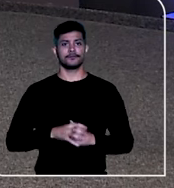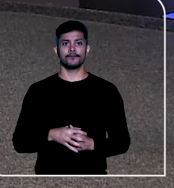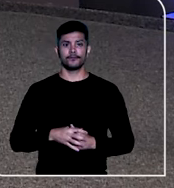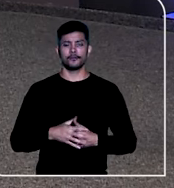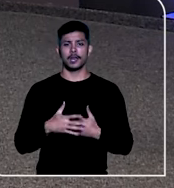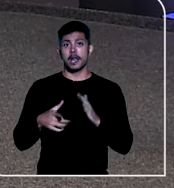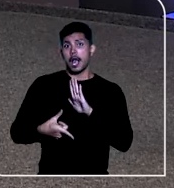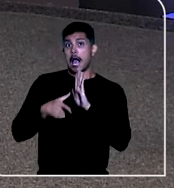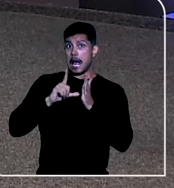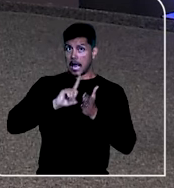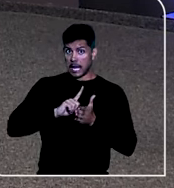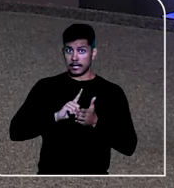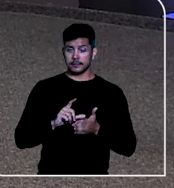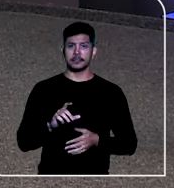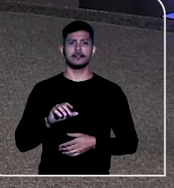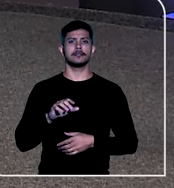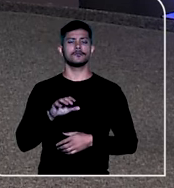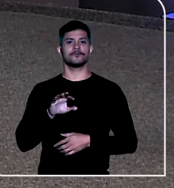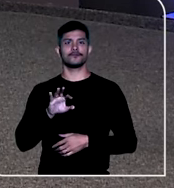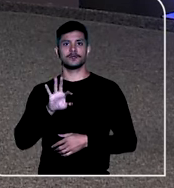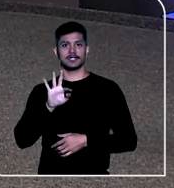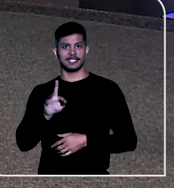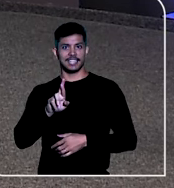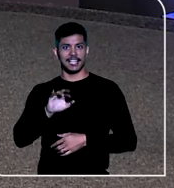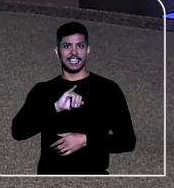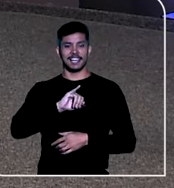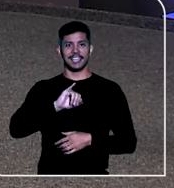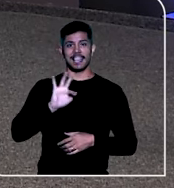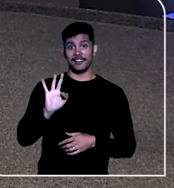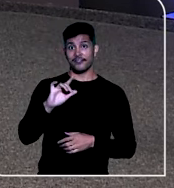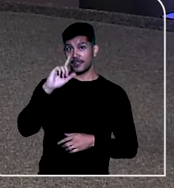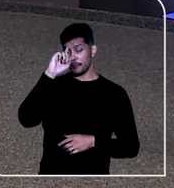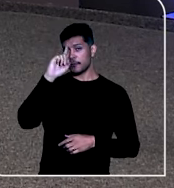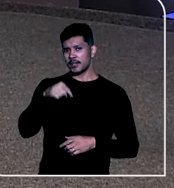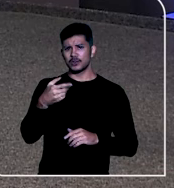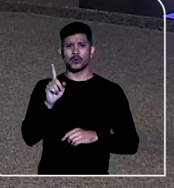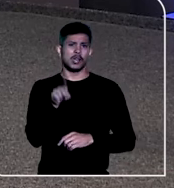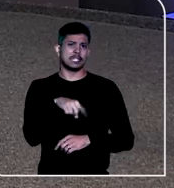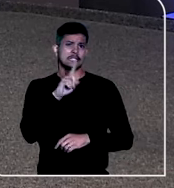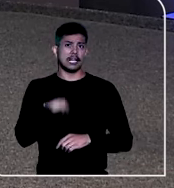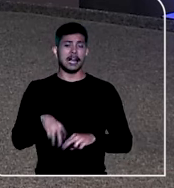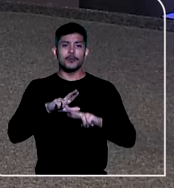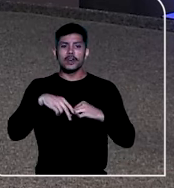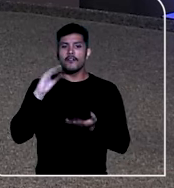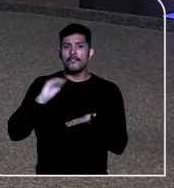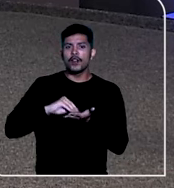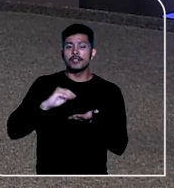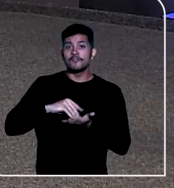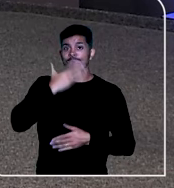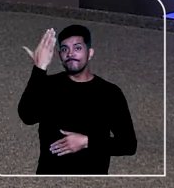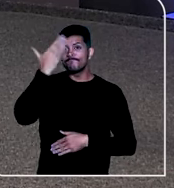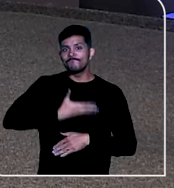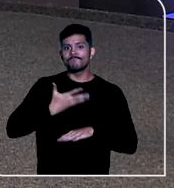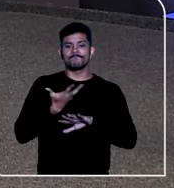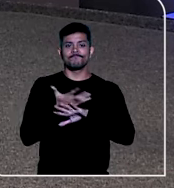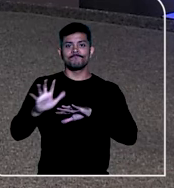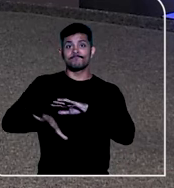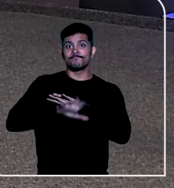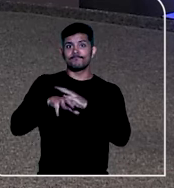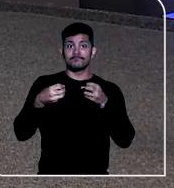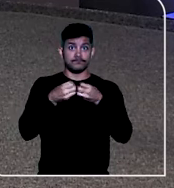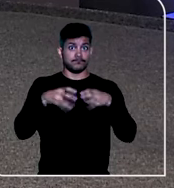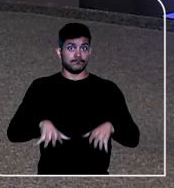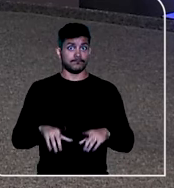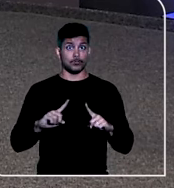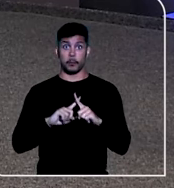havia sido afastada pelo Tribunal Regional Federal da 5ª Região por falta de prova do dano ambiental. Mas os ministros